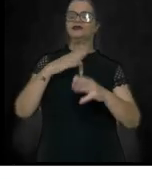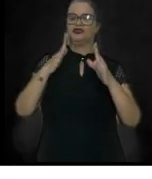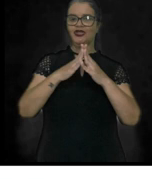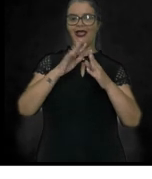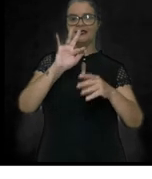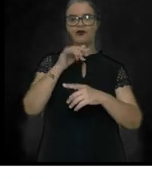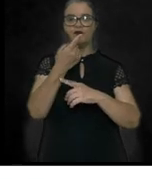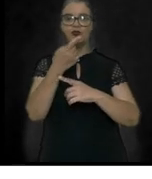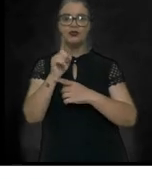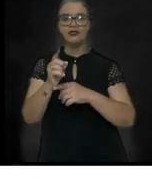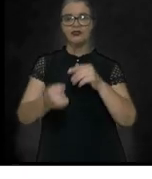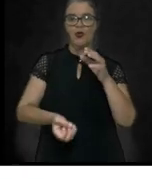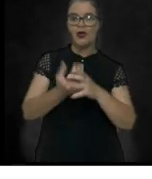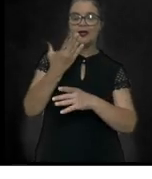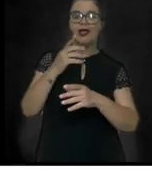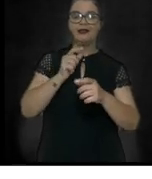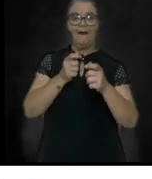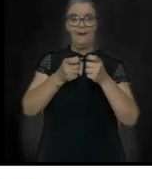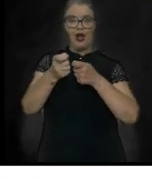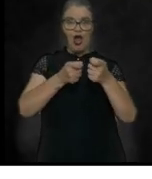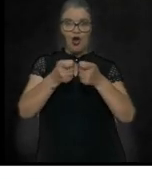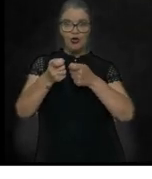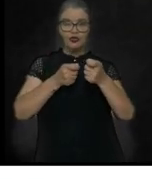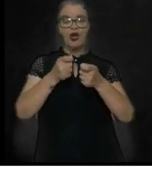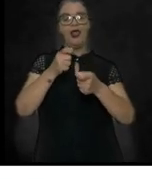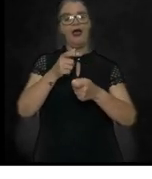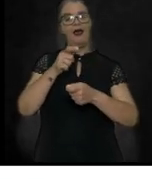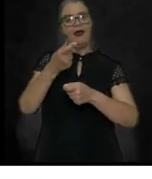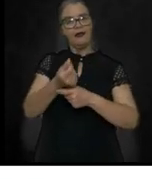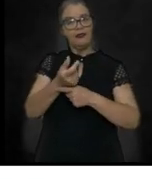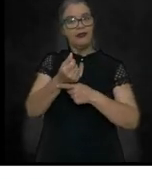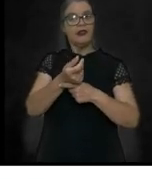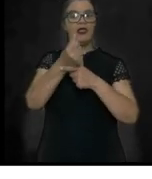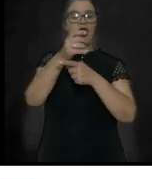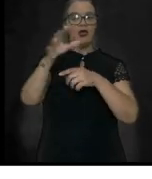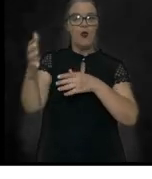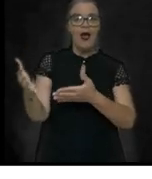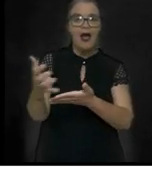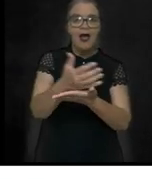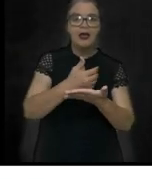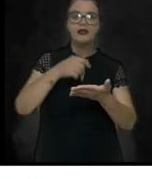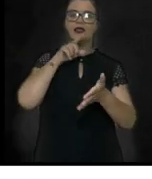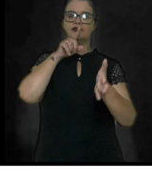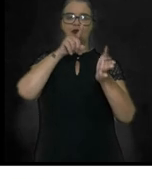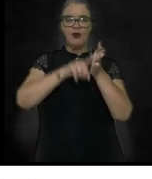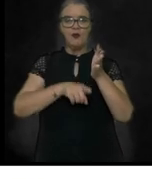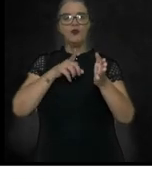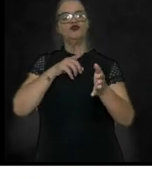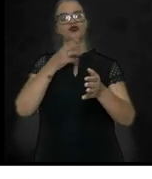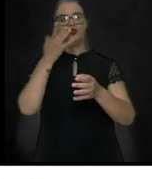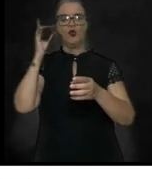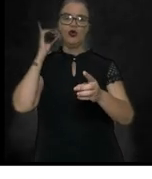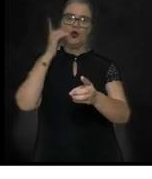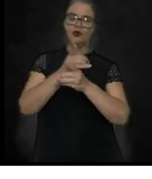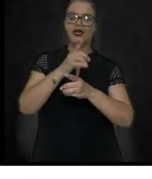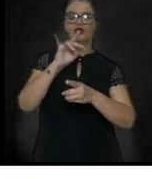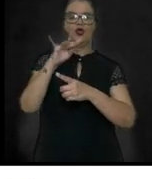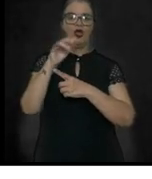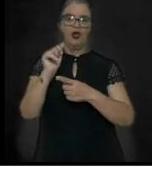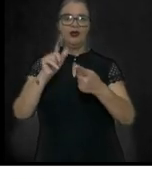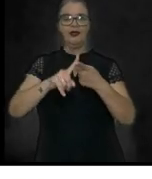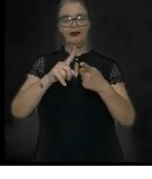criada para controlar e arrecadar impostos sobre o ouro encontrado na colônia, a proibição da circulação